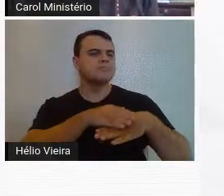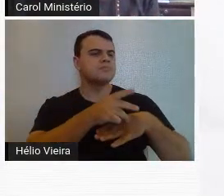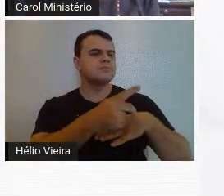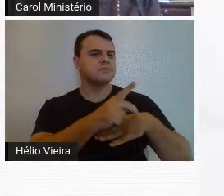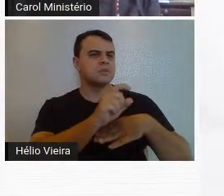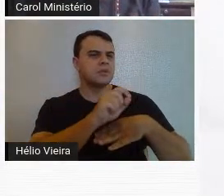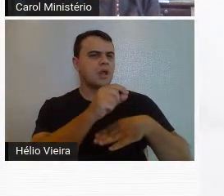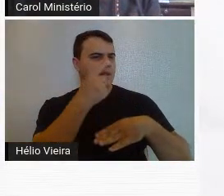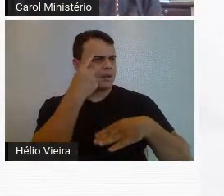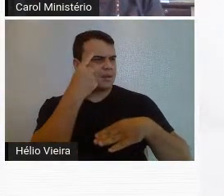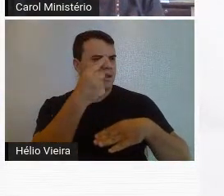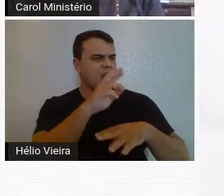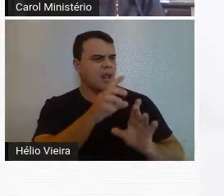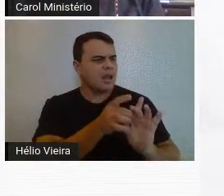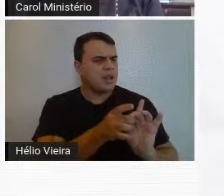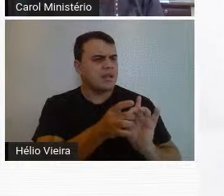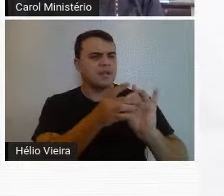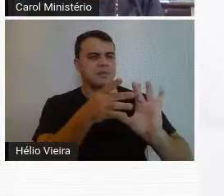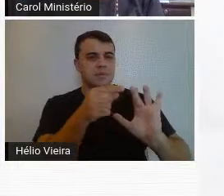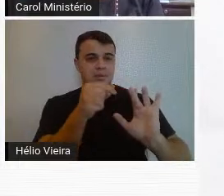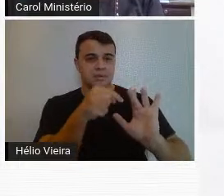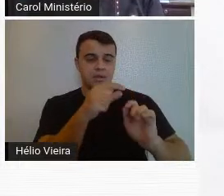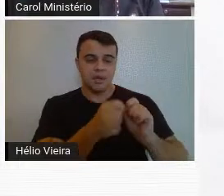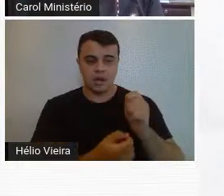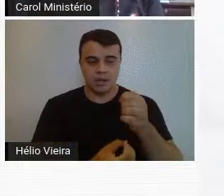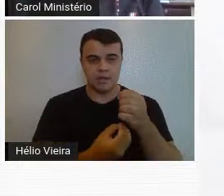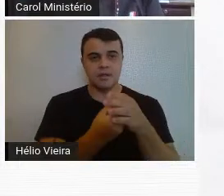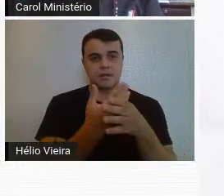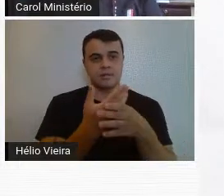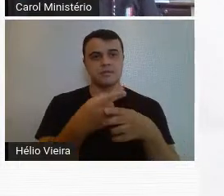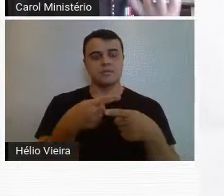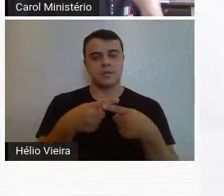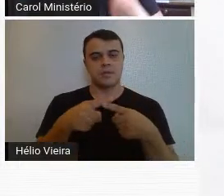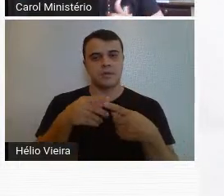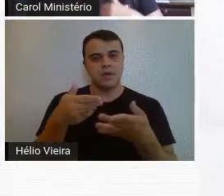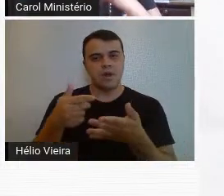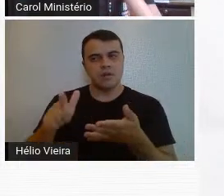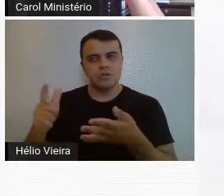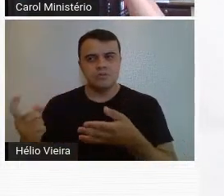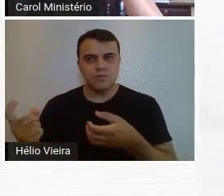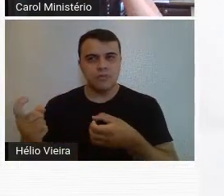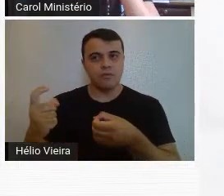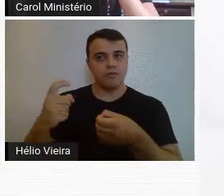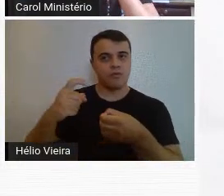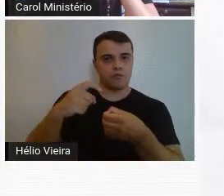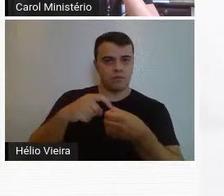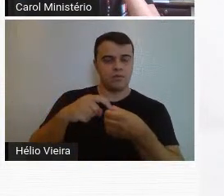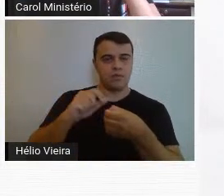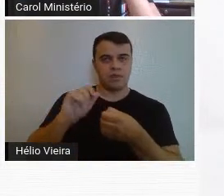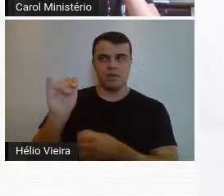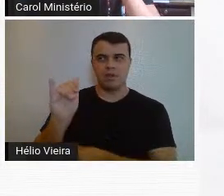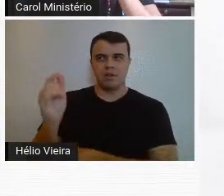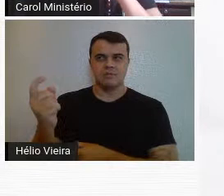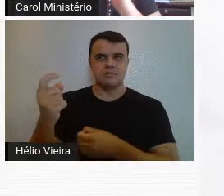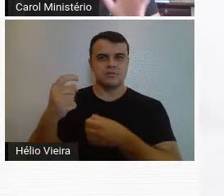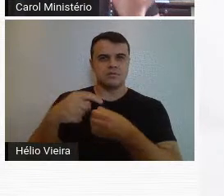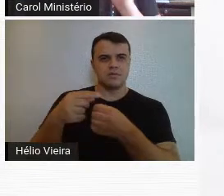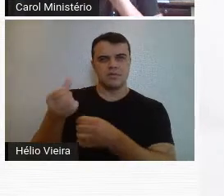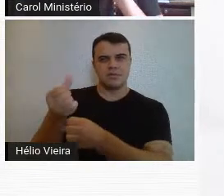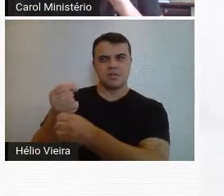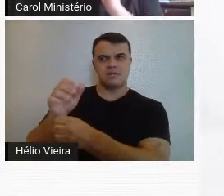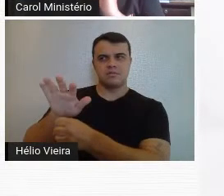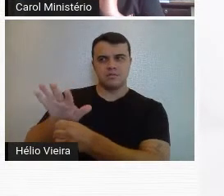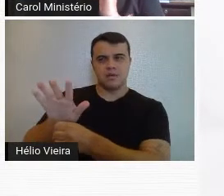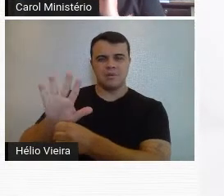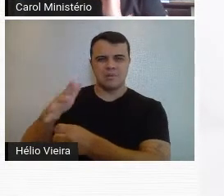subjetividade, na liberdade do artista, na criação, então ela retorna da Itália depois de seis anos,